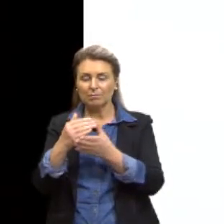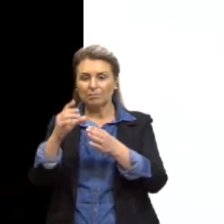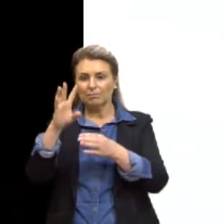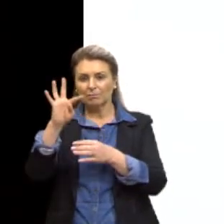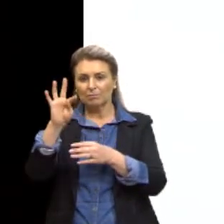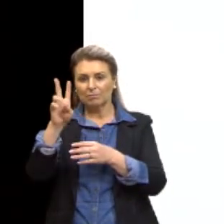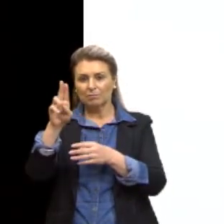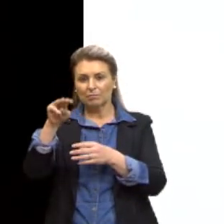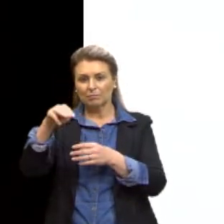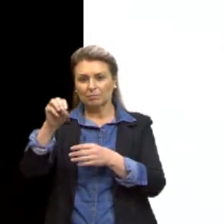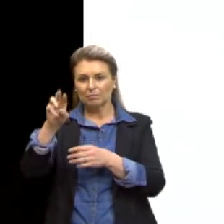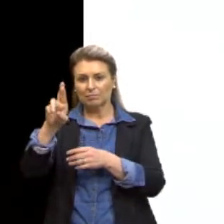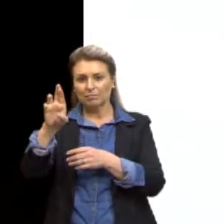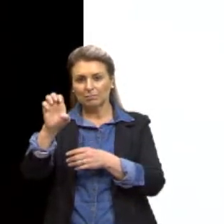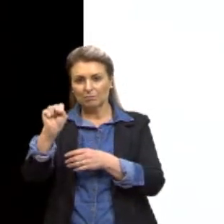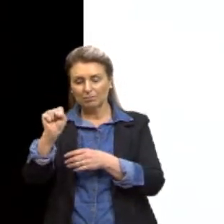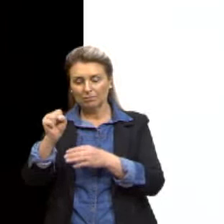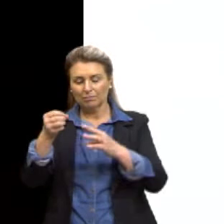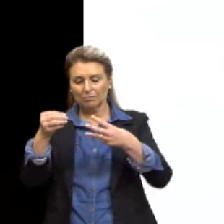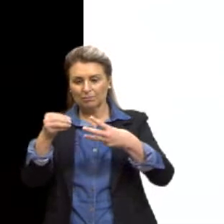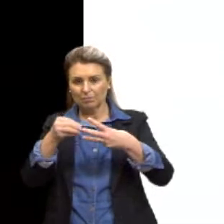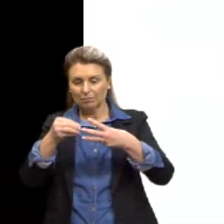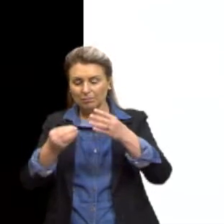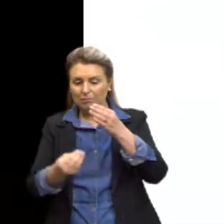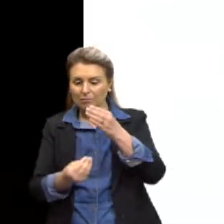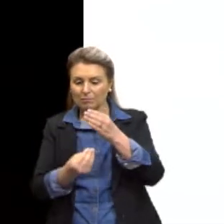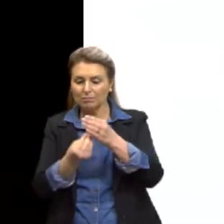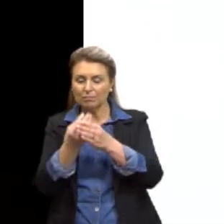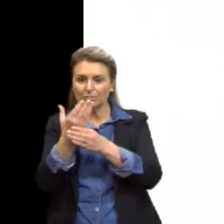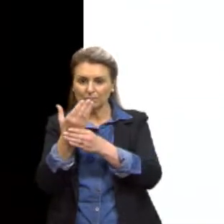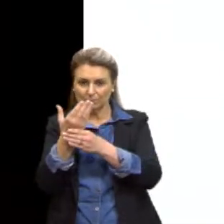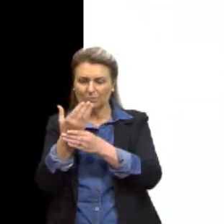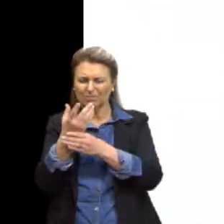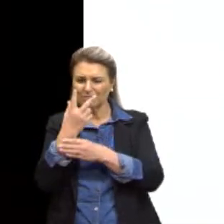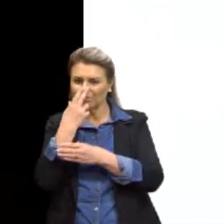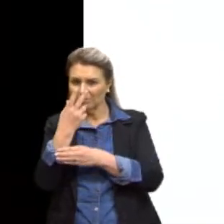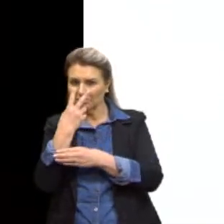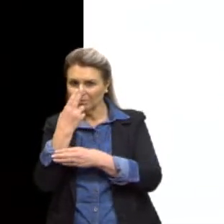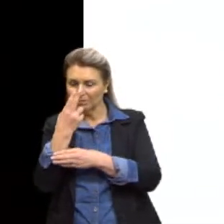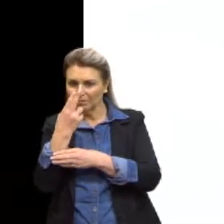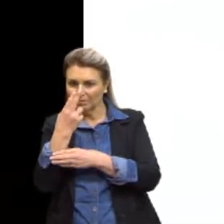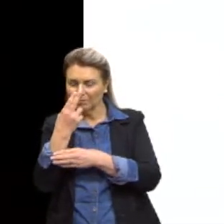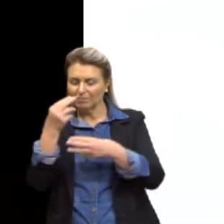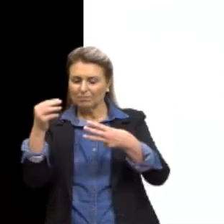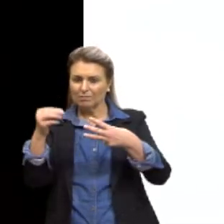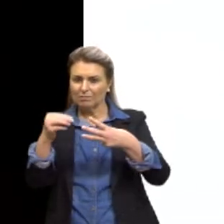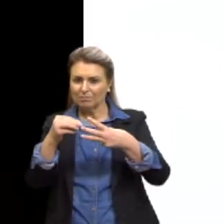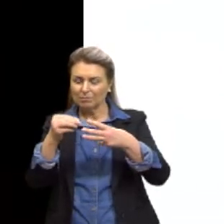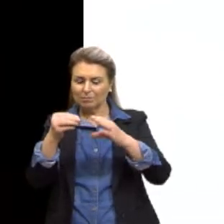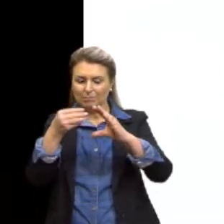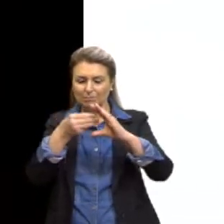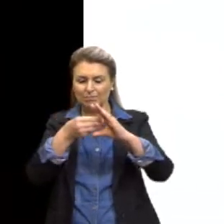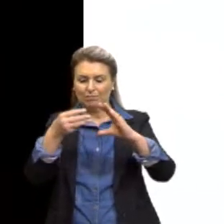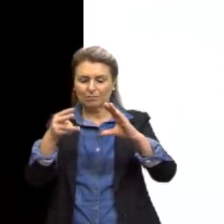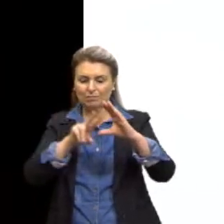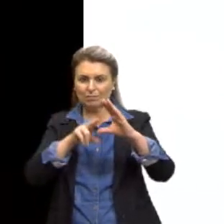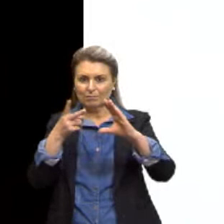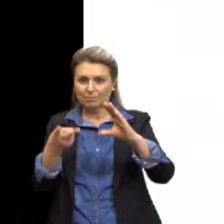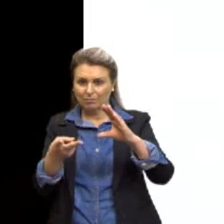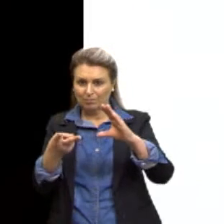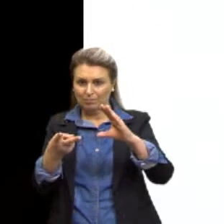As células capazes de gerarem tumores se parecem com as células-tronco em vários